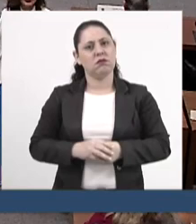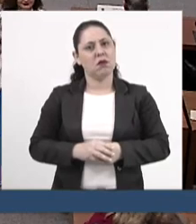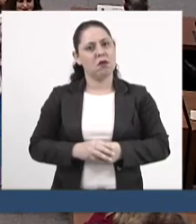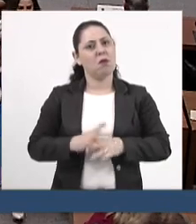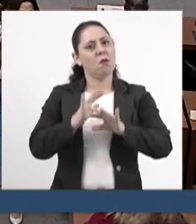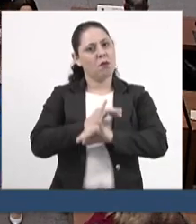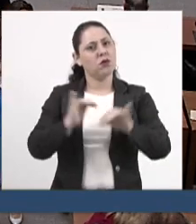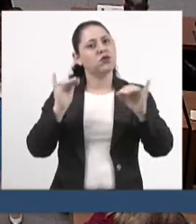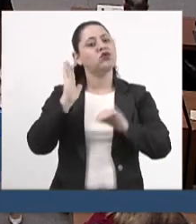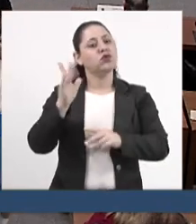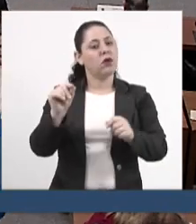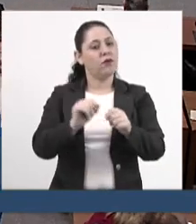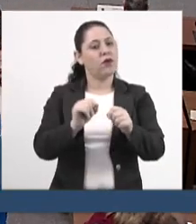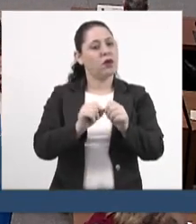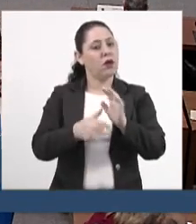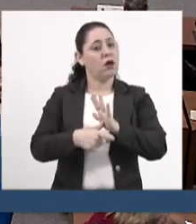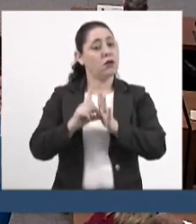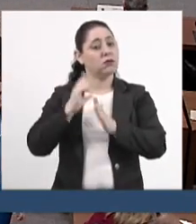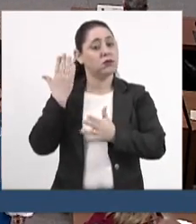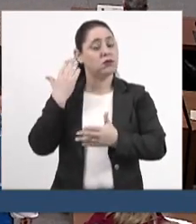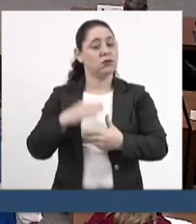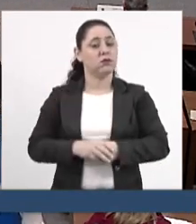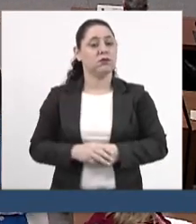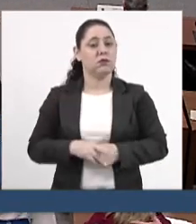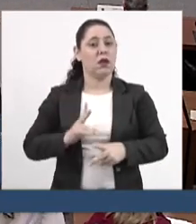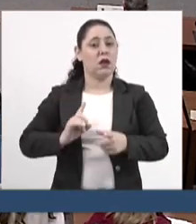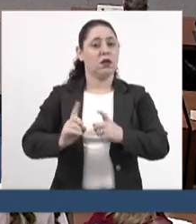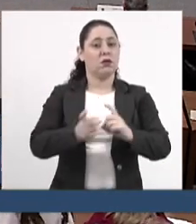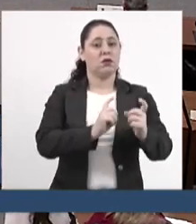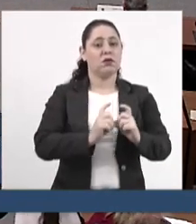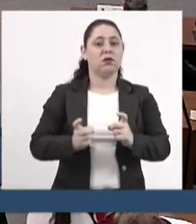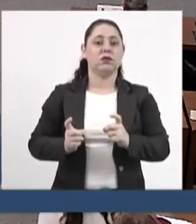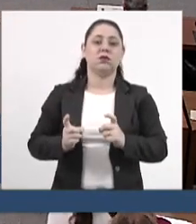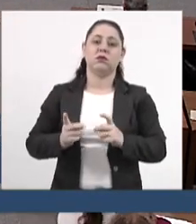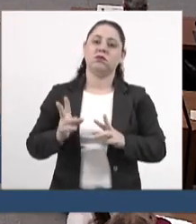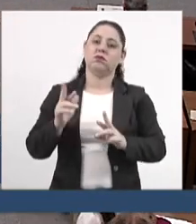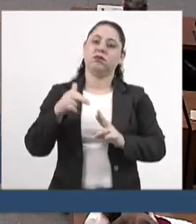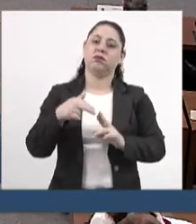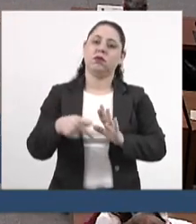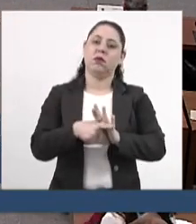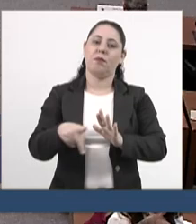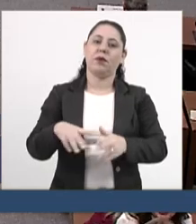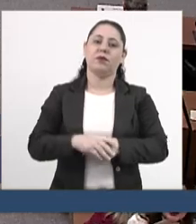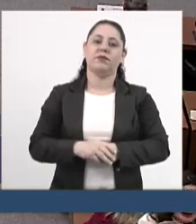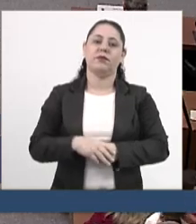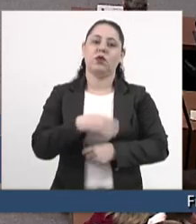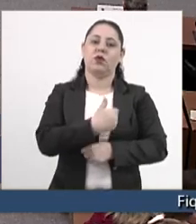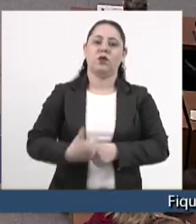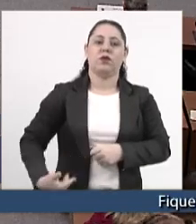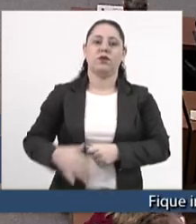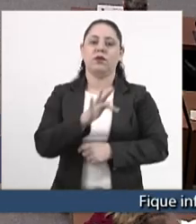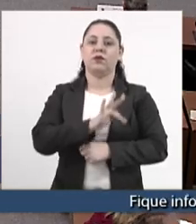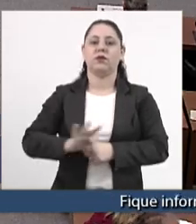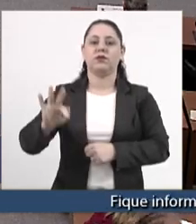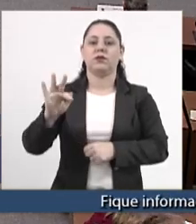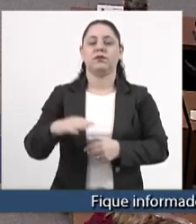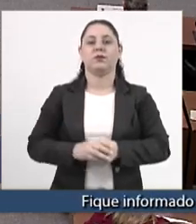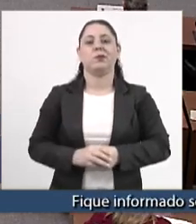Manifestação essa que já foi feita em reuniões aqui com os responsáveis do governo federal